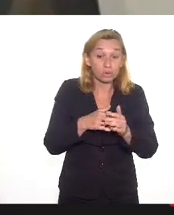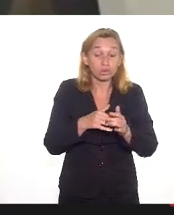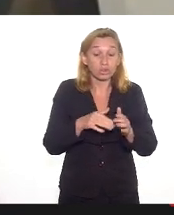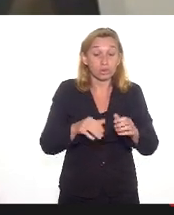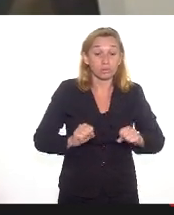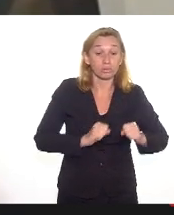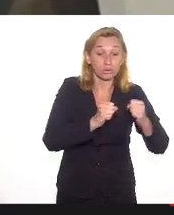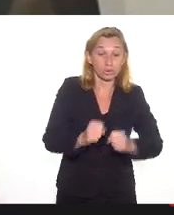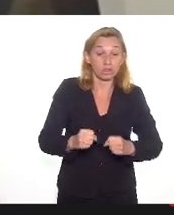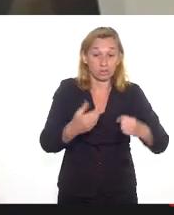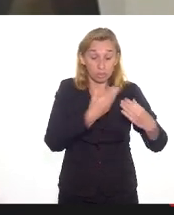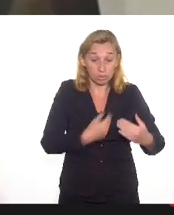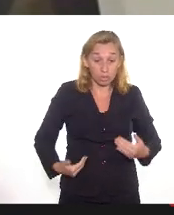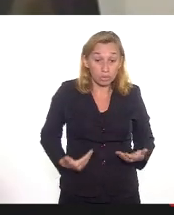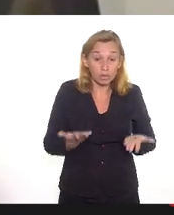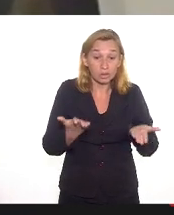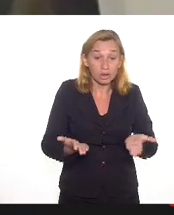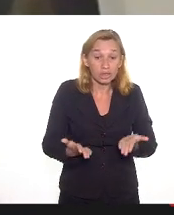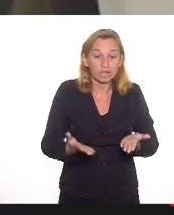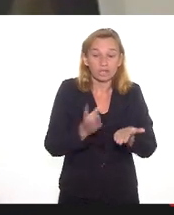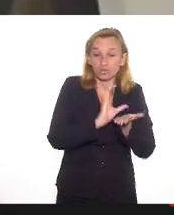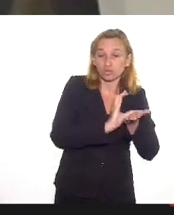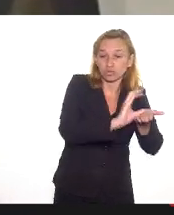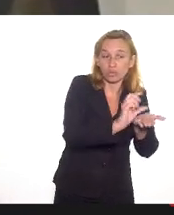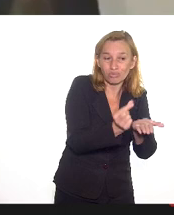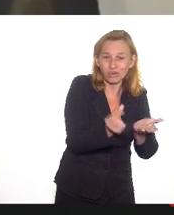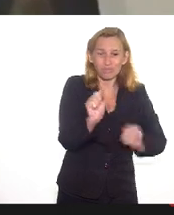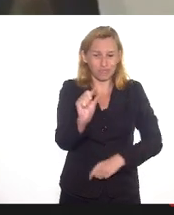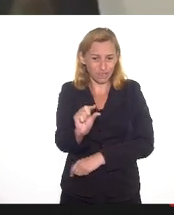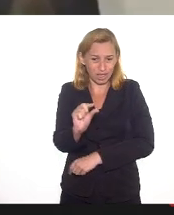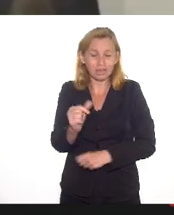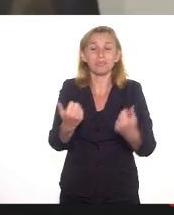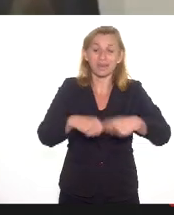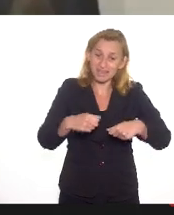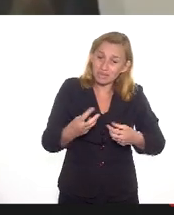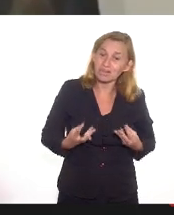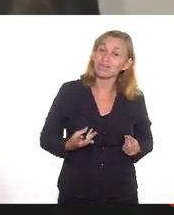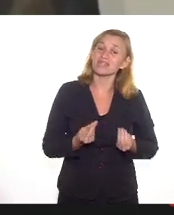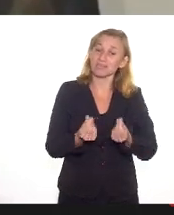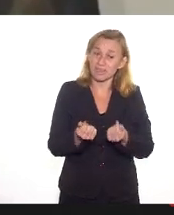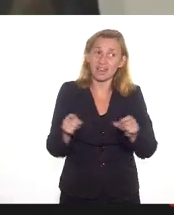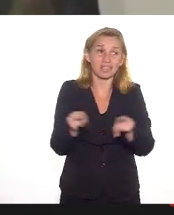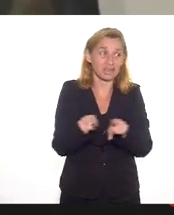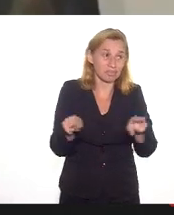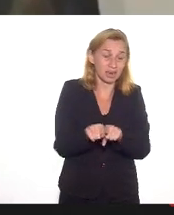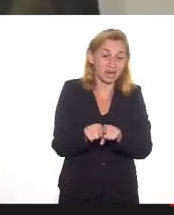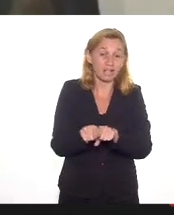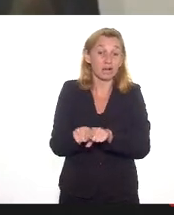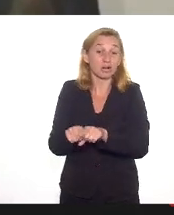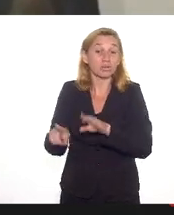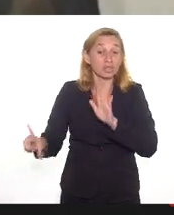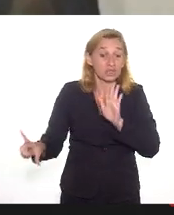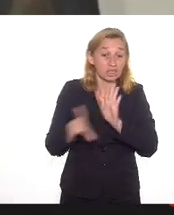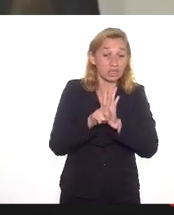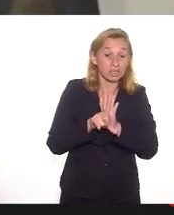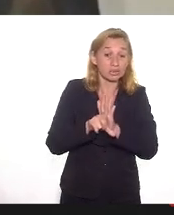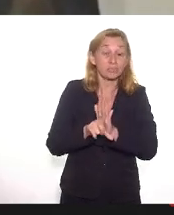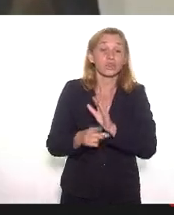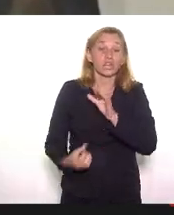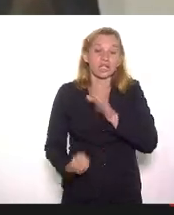público está com o orçamento curto e precisamos sensibilizar também o legislativo com emendas